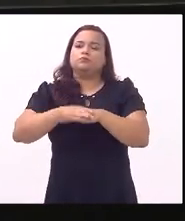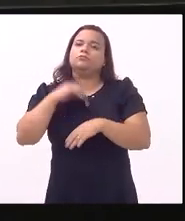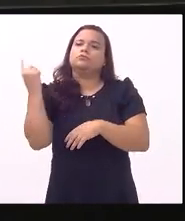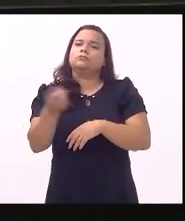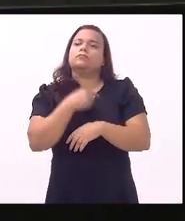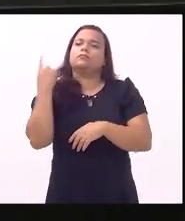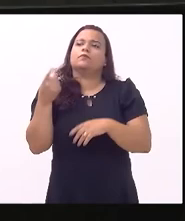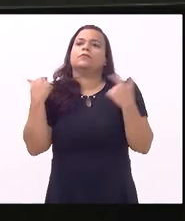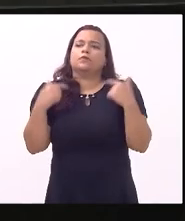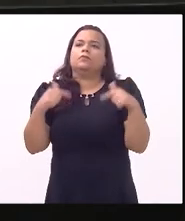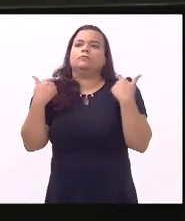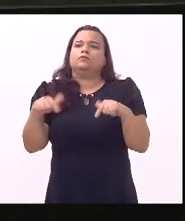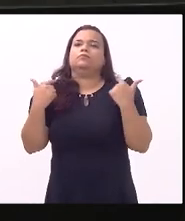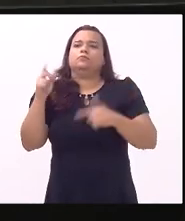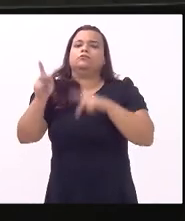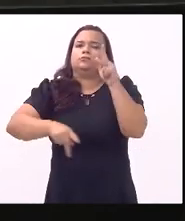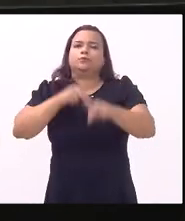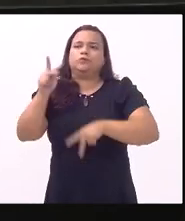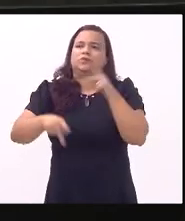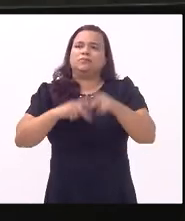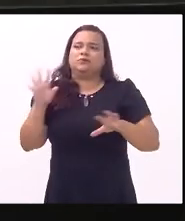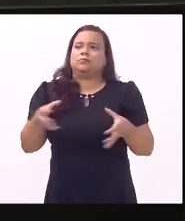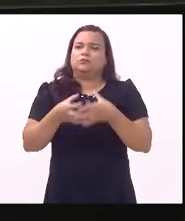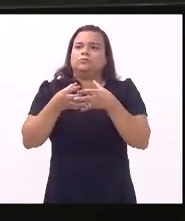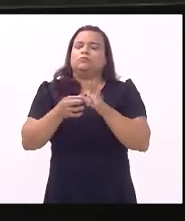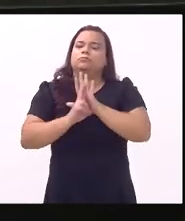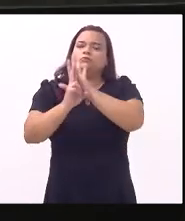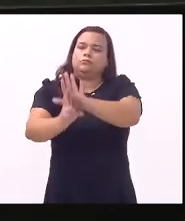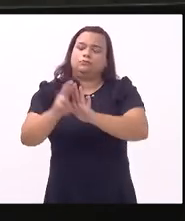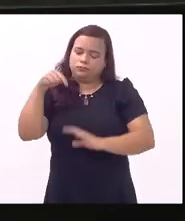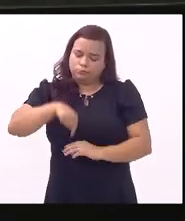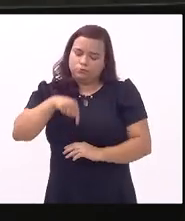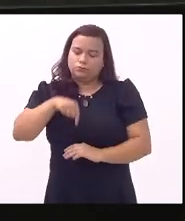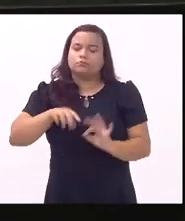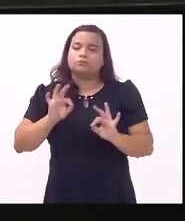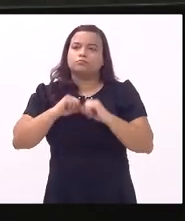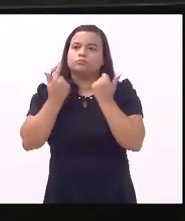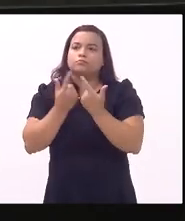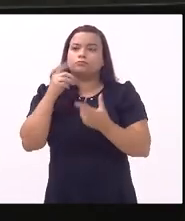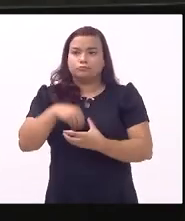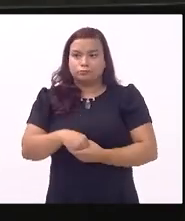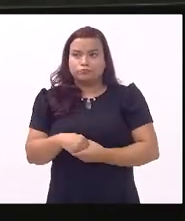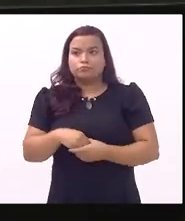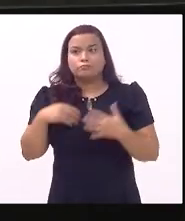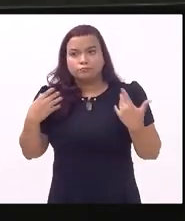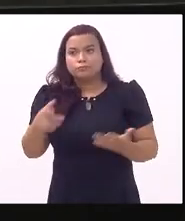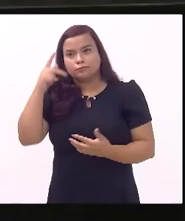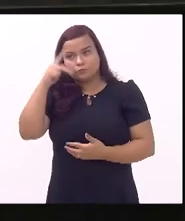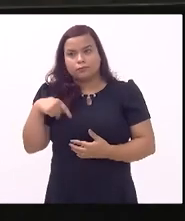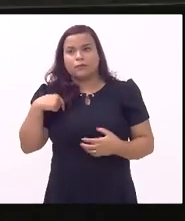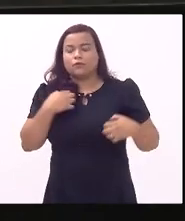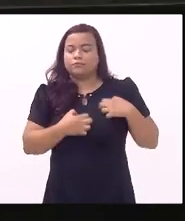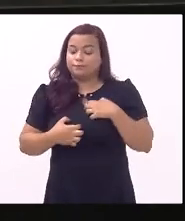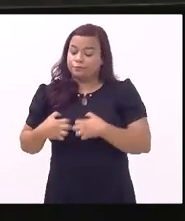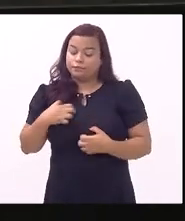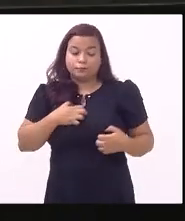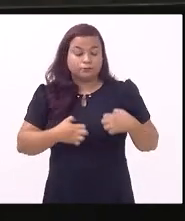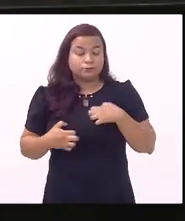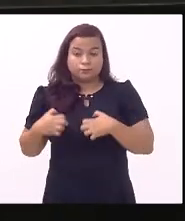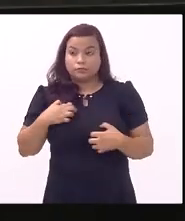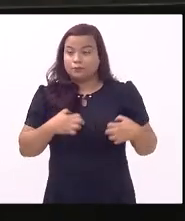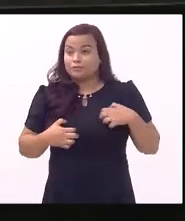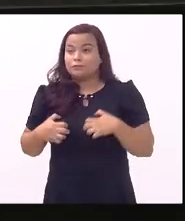somos empregados do povo pudéssemos representar eles aqui na Alerte então presidente realmente me causa muita indignação